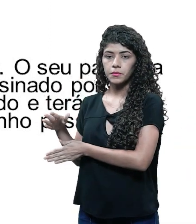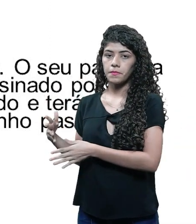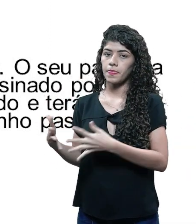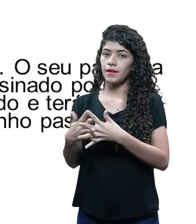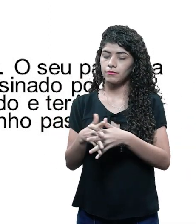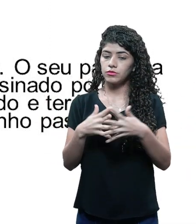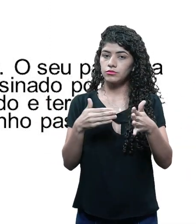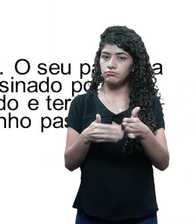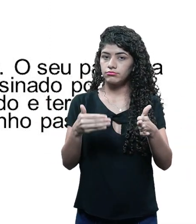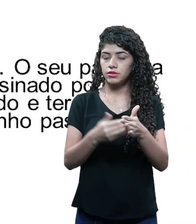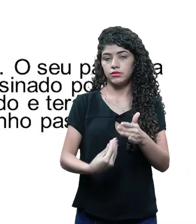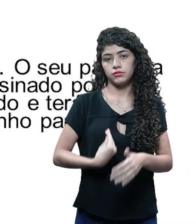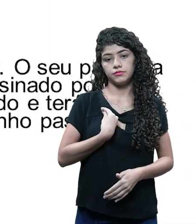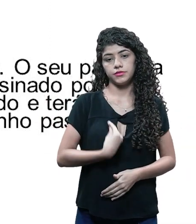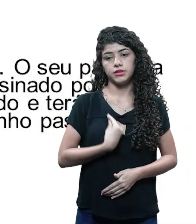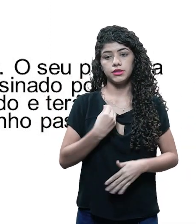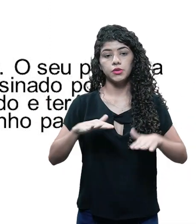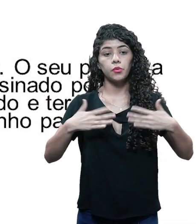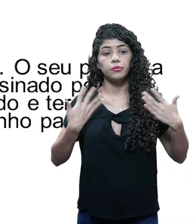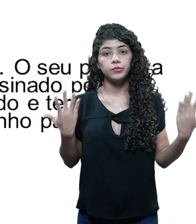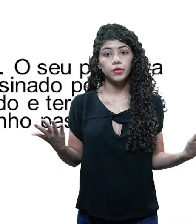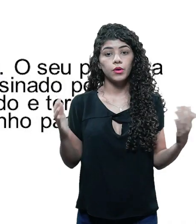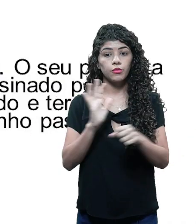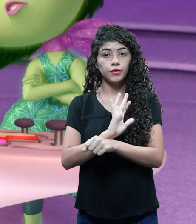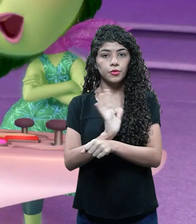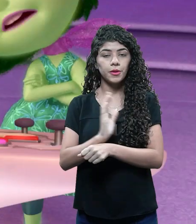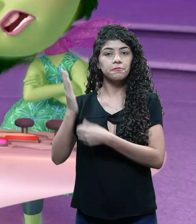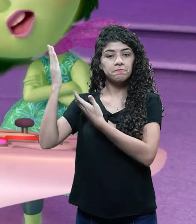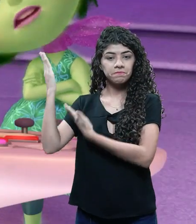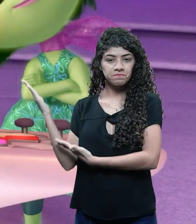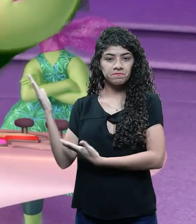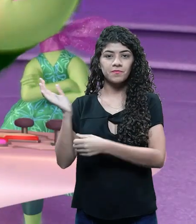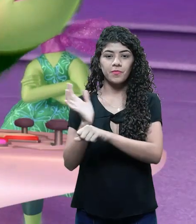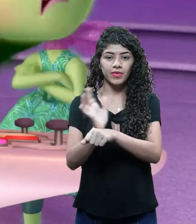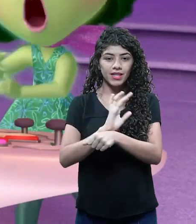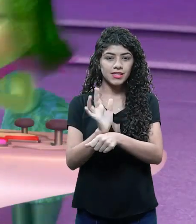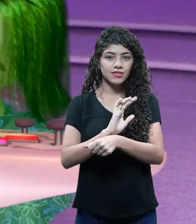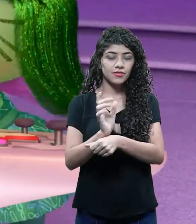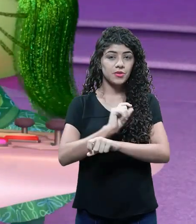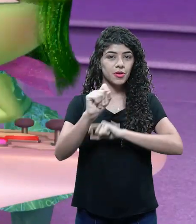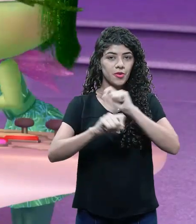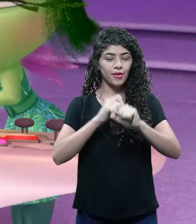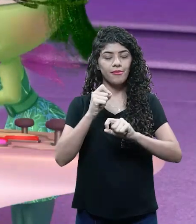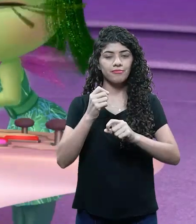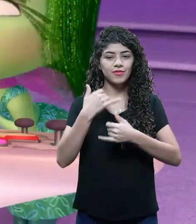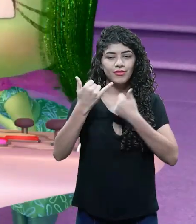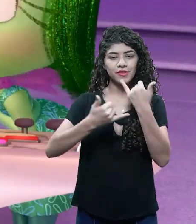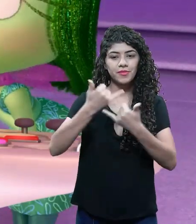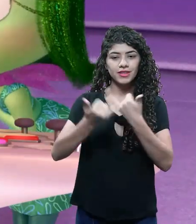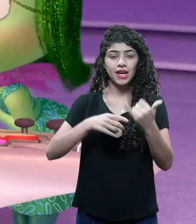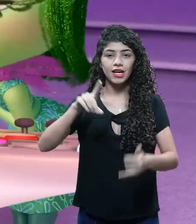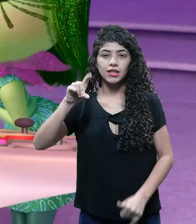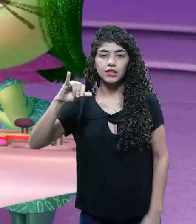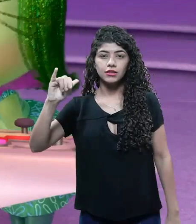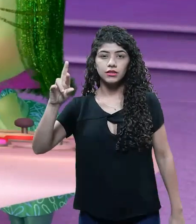a vida de Hilley radicalmente. Qual é o filme? Então, esse filme aqui é um desenho. Se